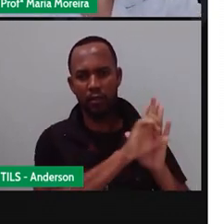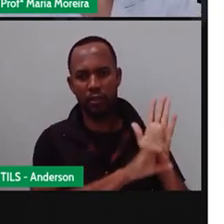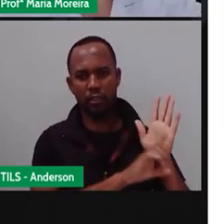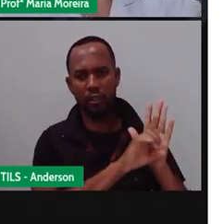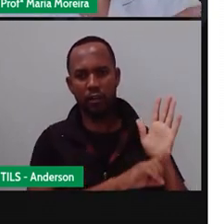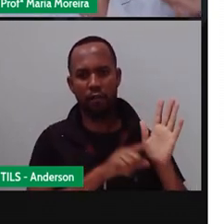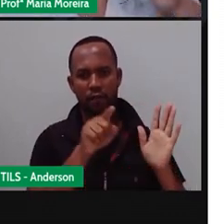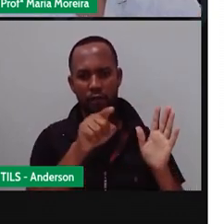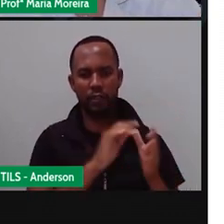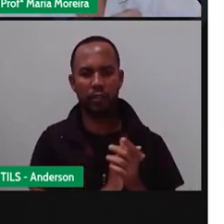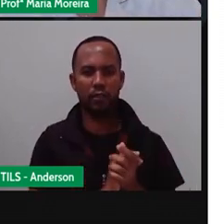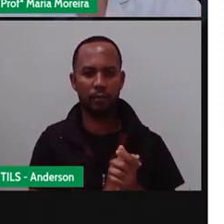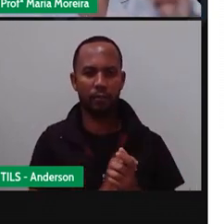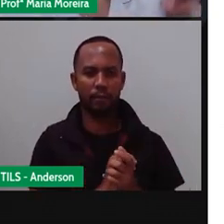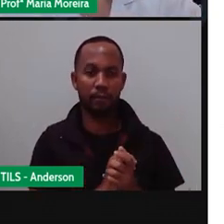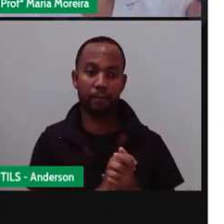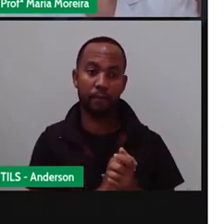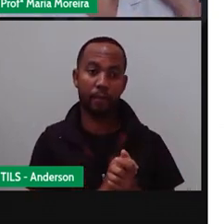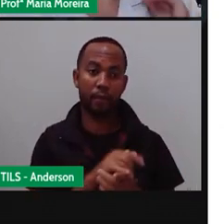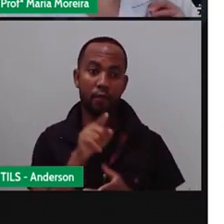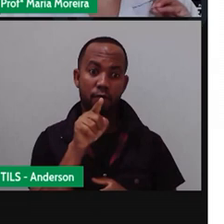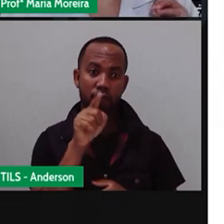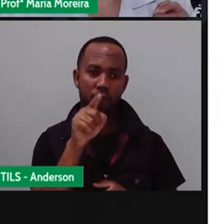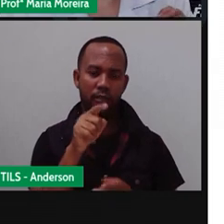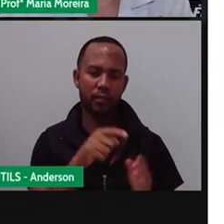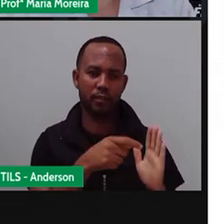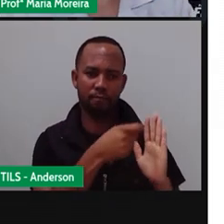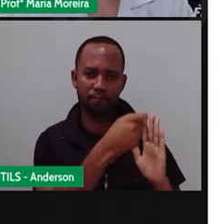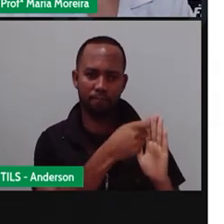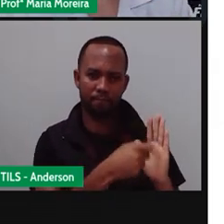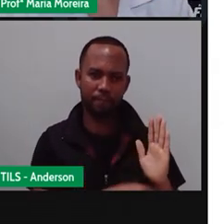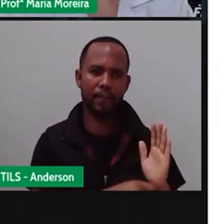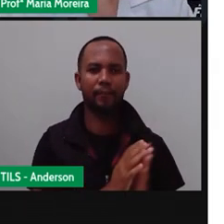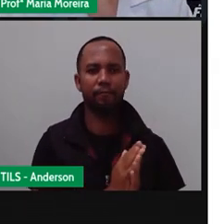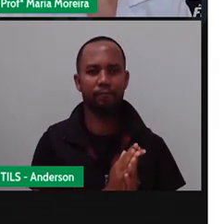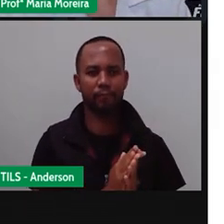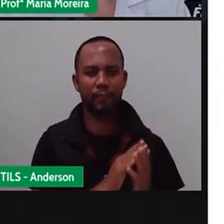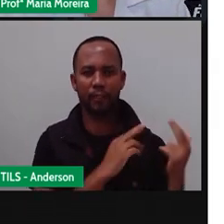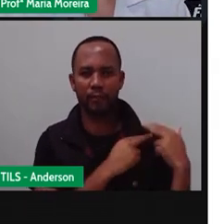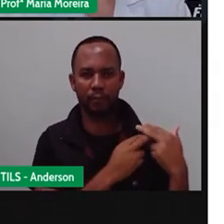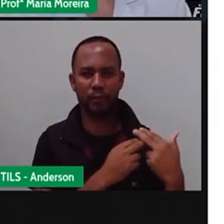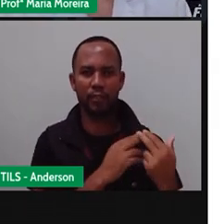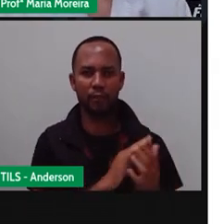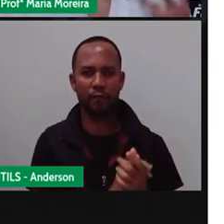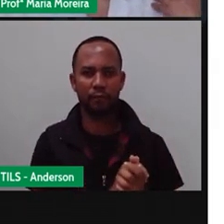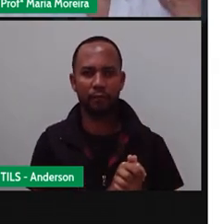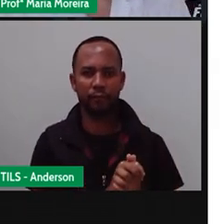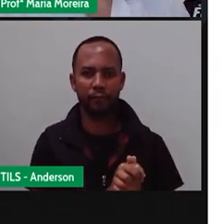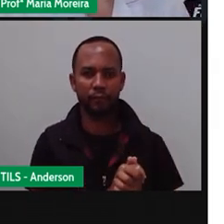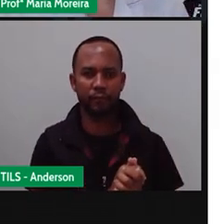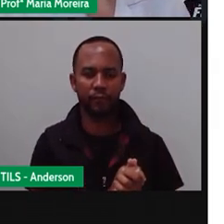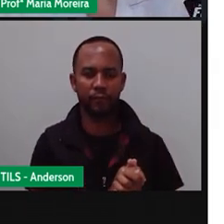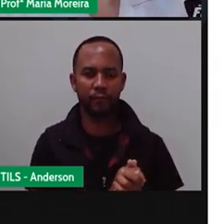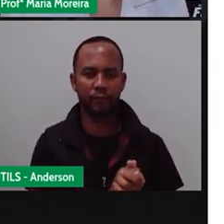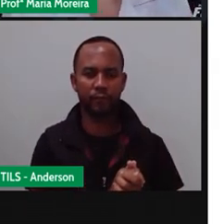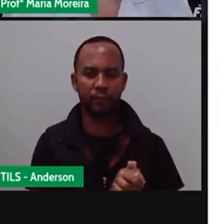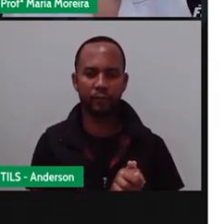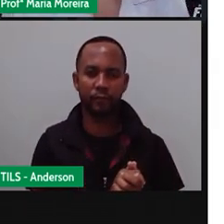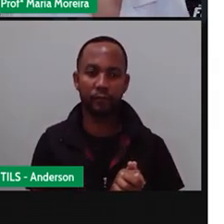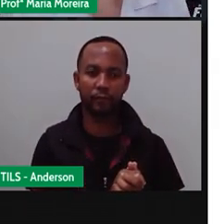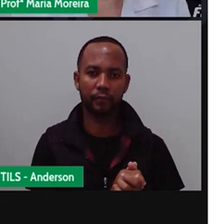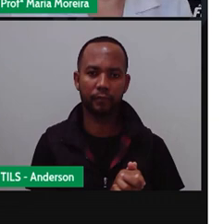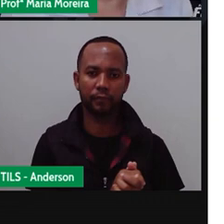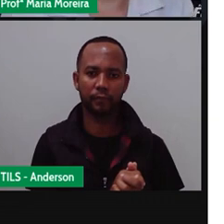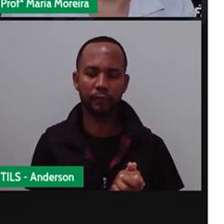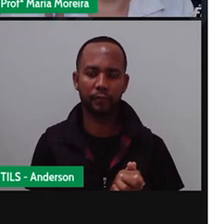Você. Quem decide a organização da lista é quem a cria, tá? Bom, a própria falou aí sobre lista,